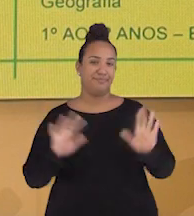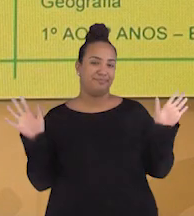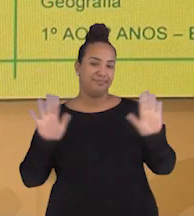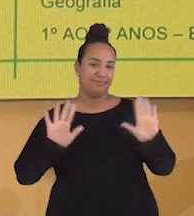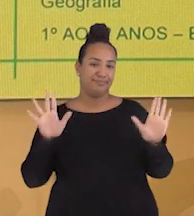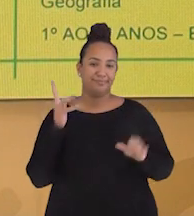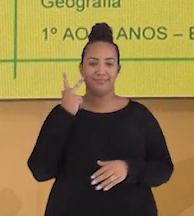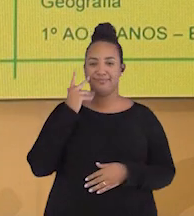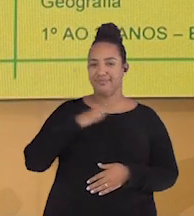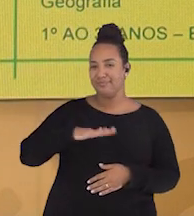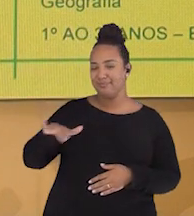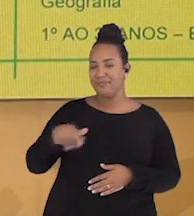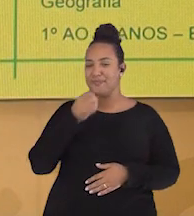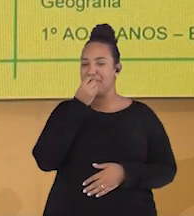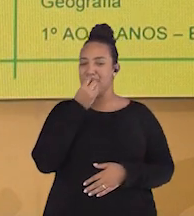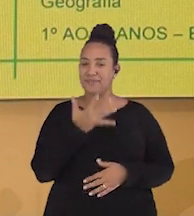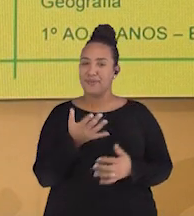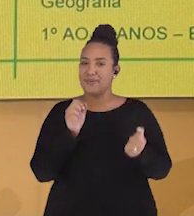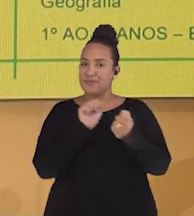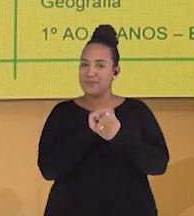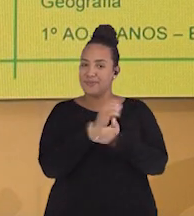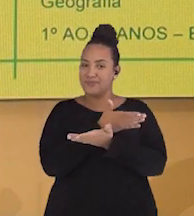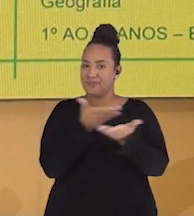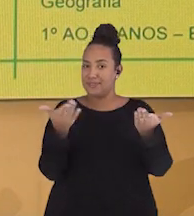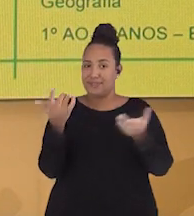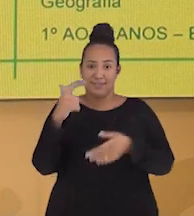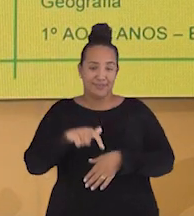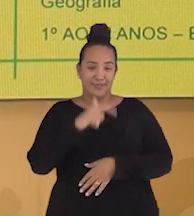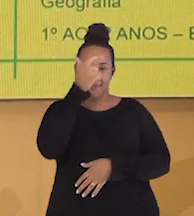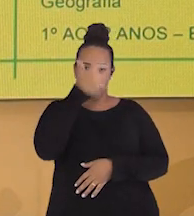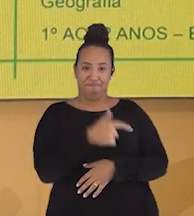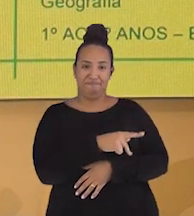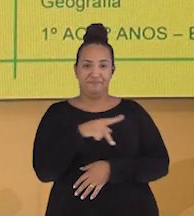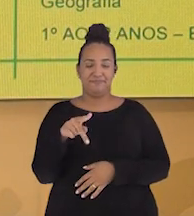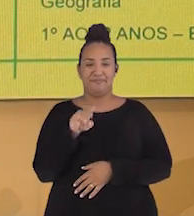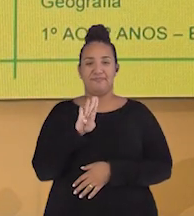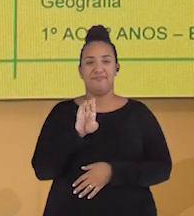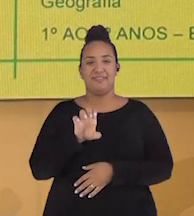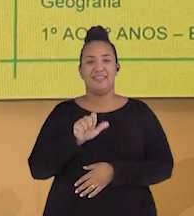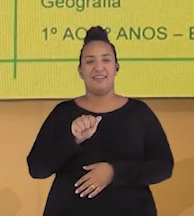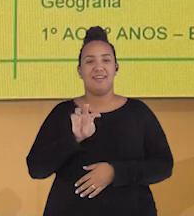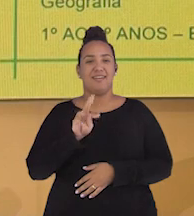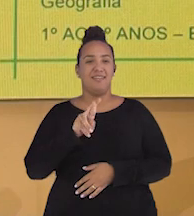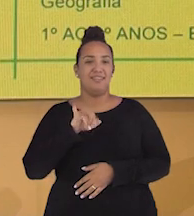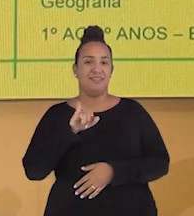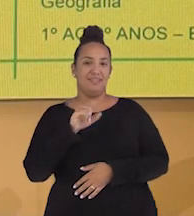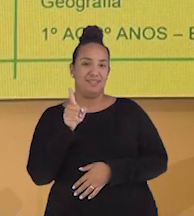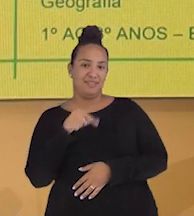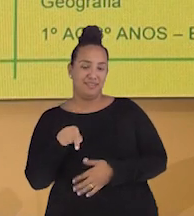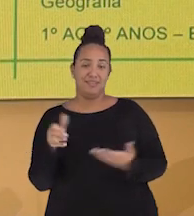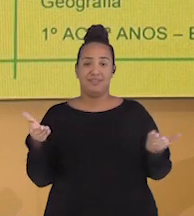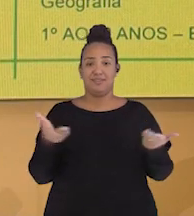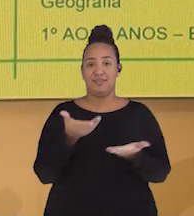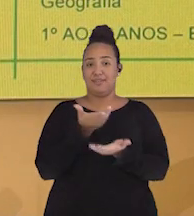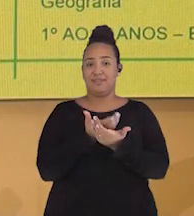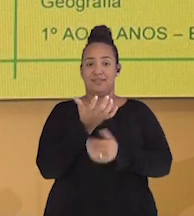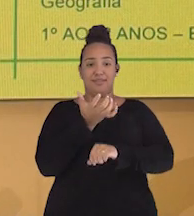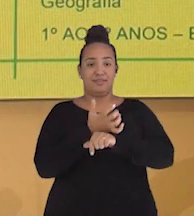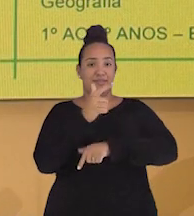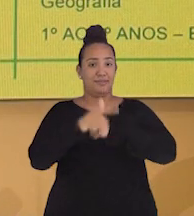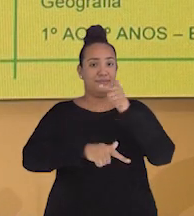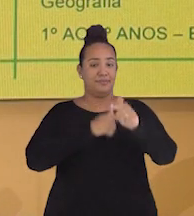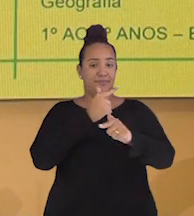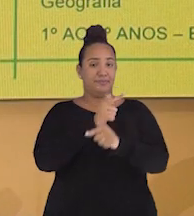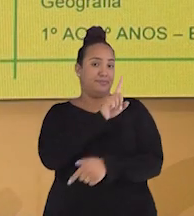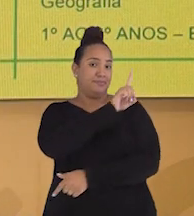Olá, crianças! Que bom estar com vocês mais uma vez. Eu sou a professora Beatriz Celeste e essa é uma aula de Geografia